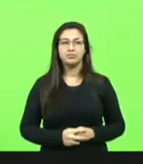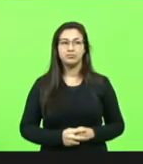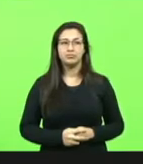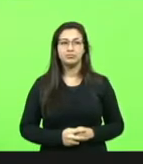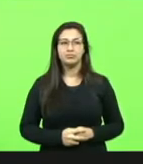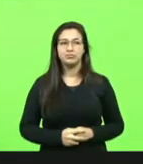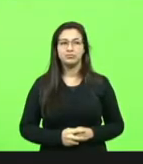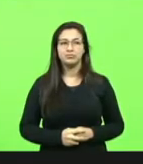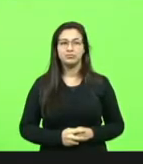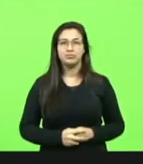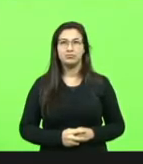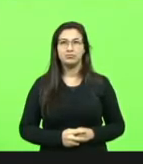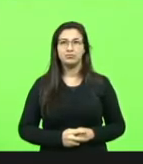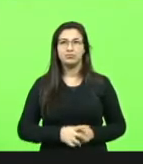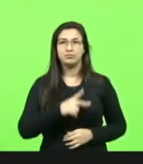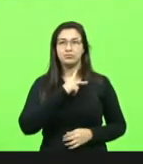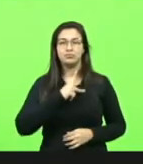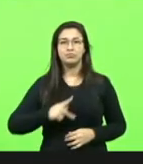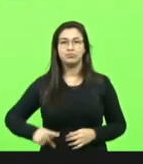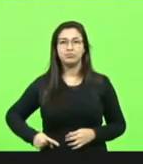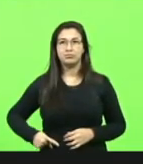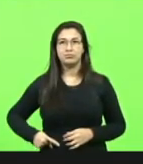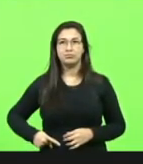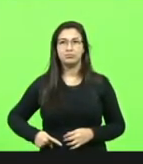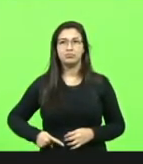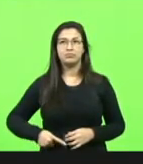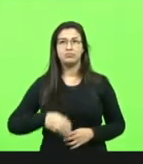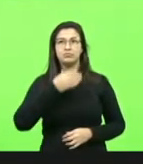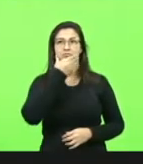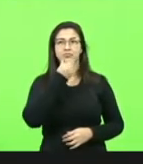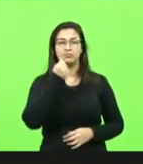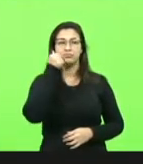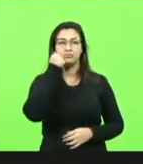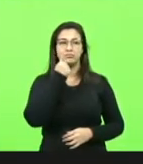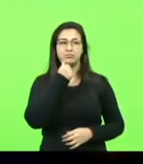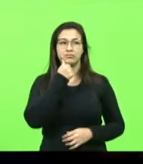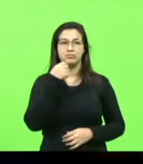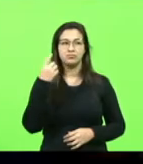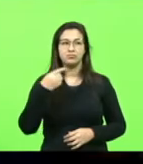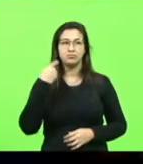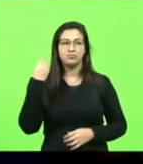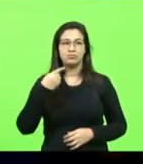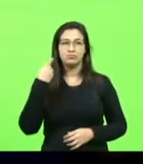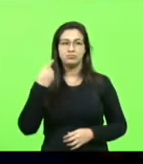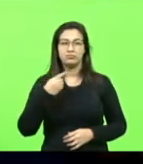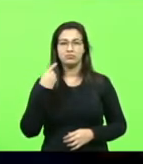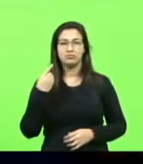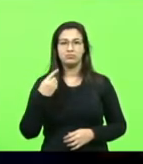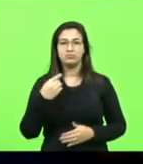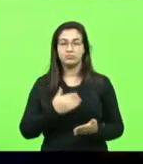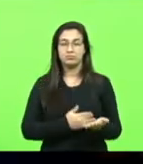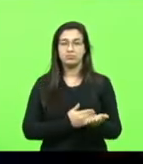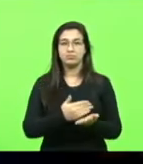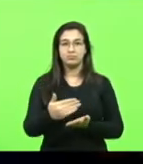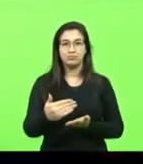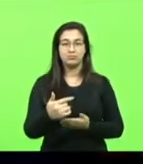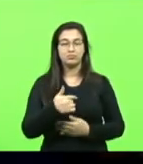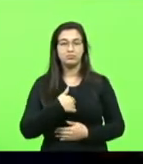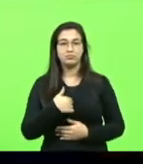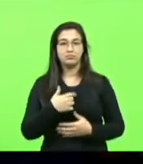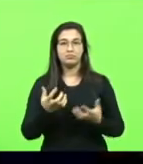Sr. Presidente, senhoras e senhores deputados, inicialmente eu queria